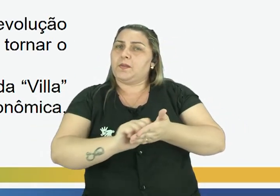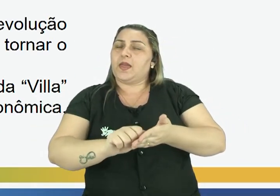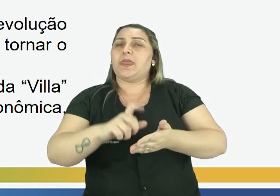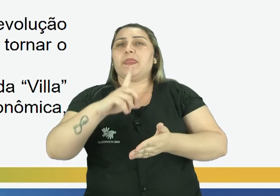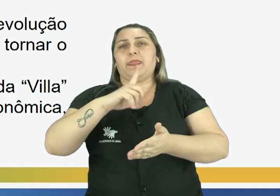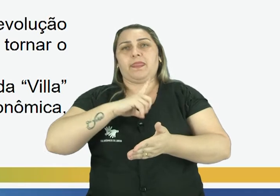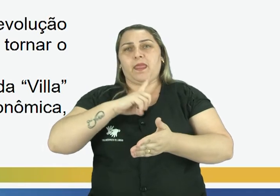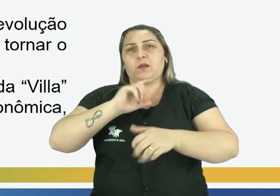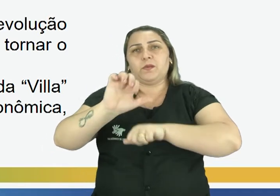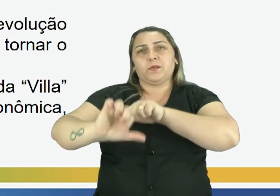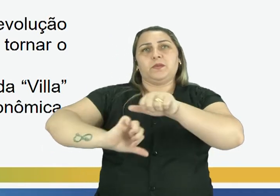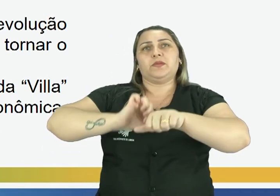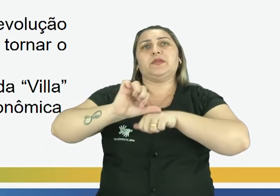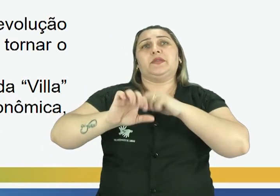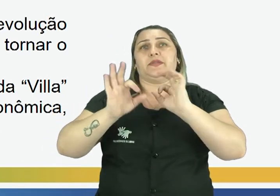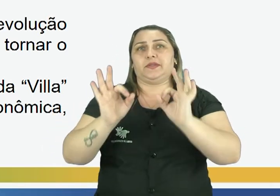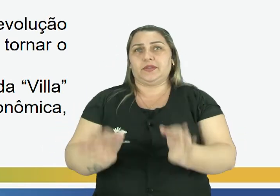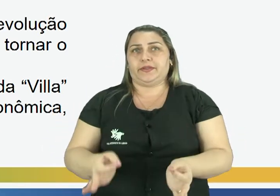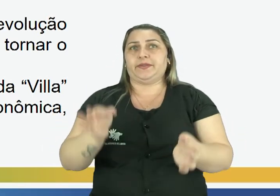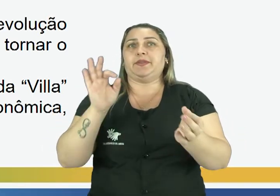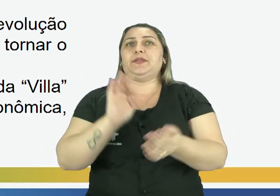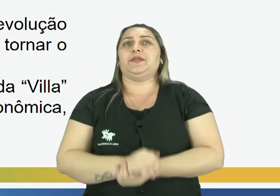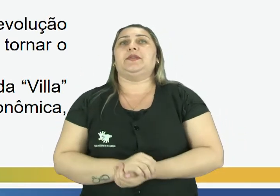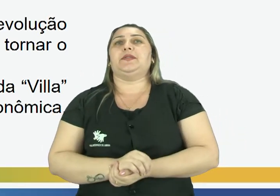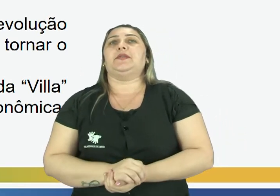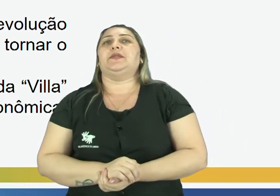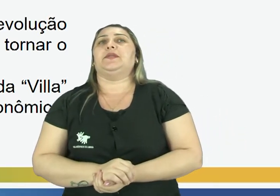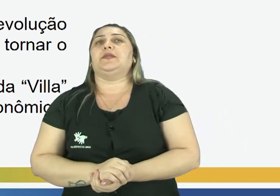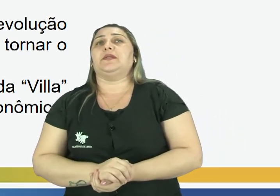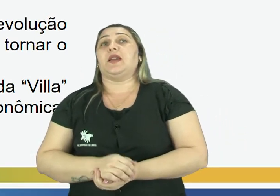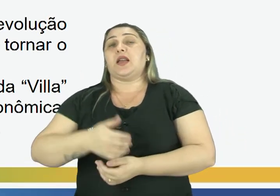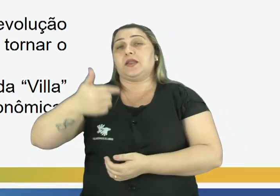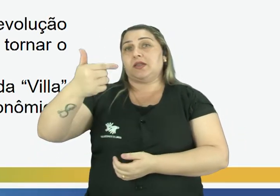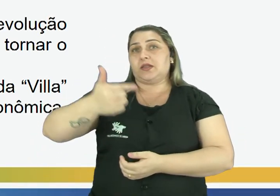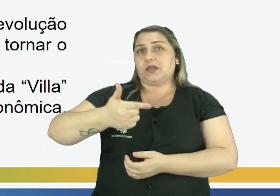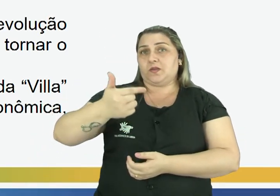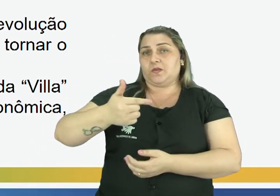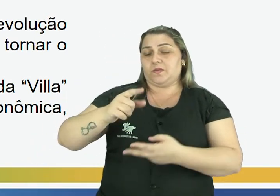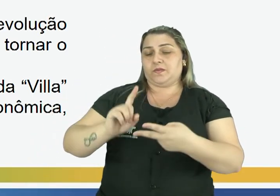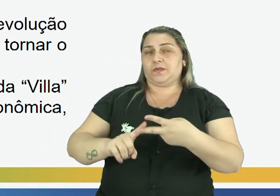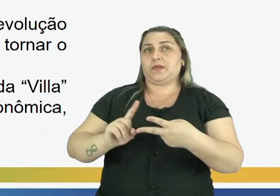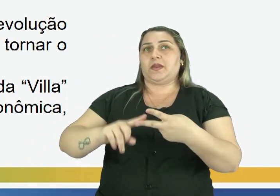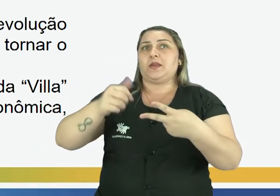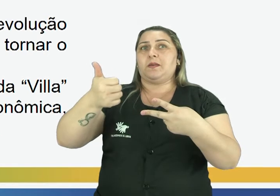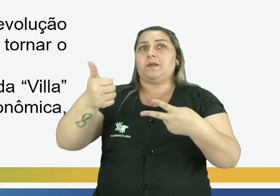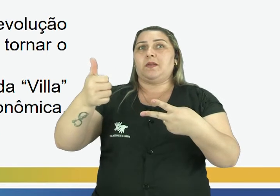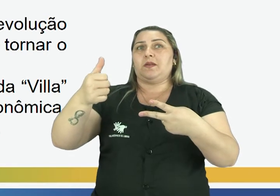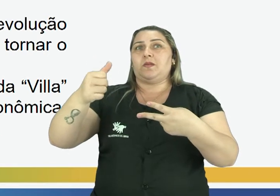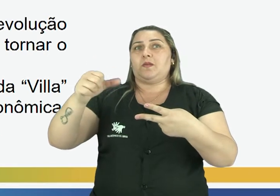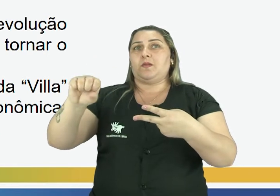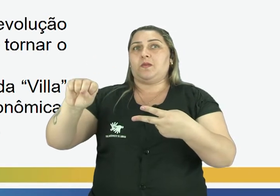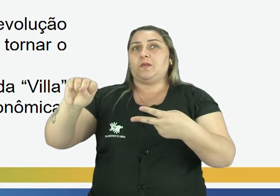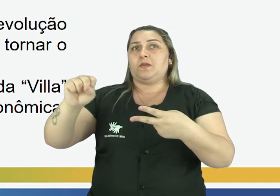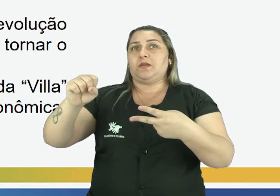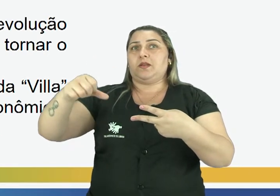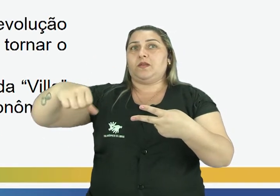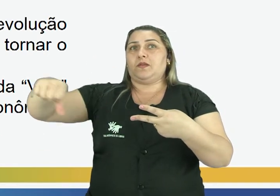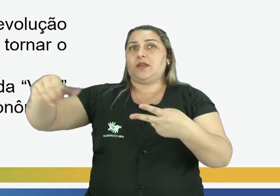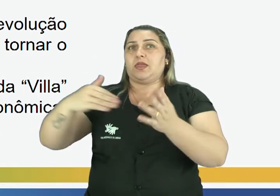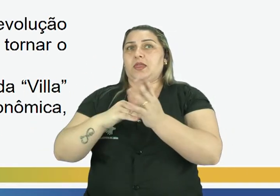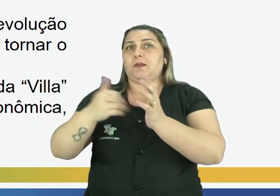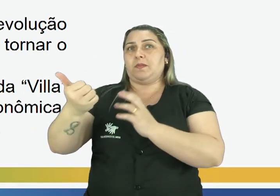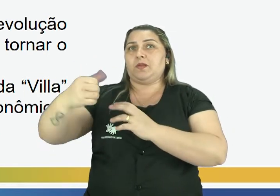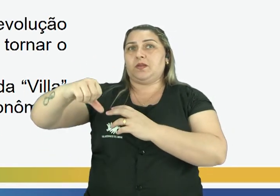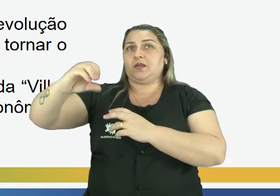bastante transformação, certo? Então, na segunda fase, 1899 a